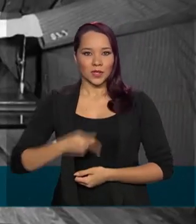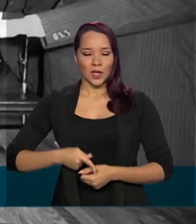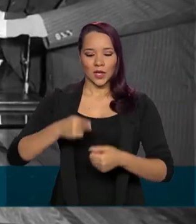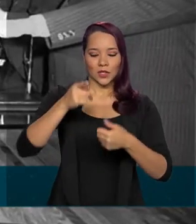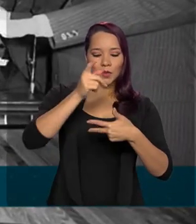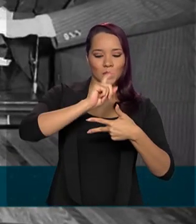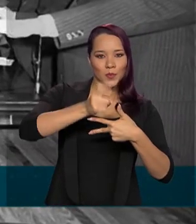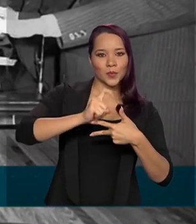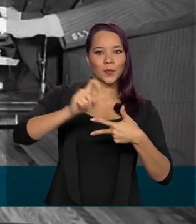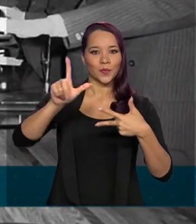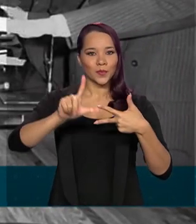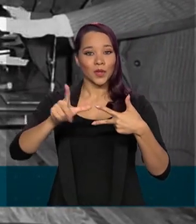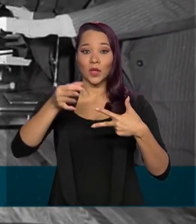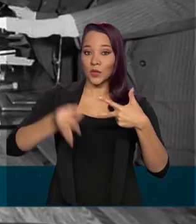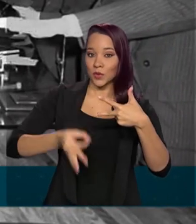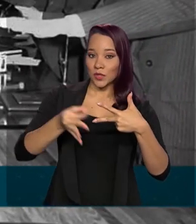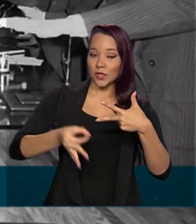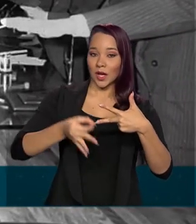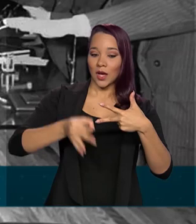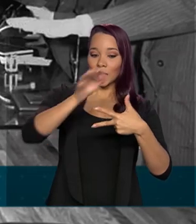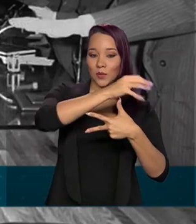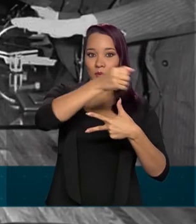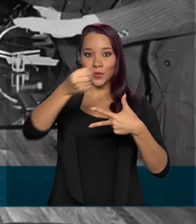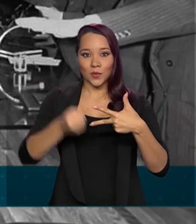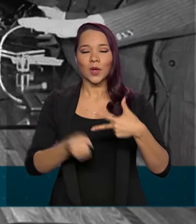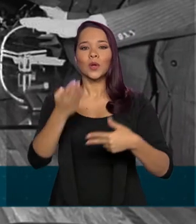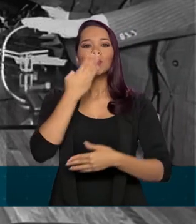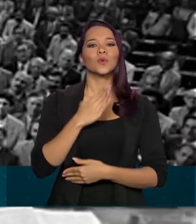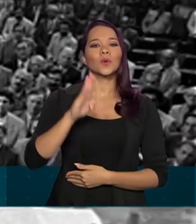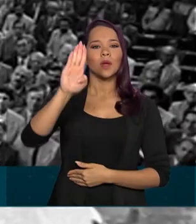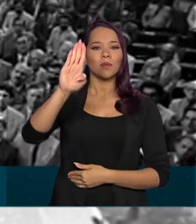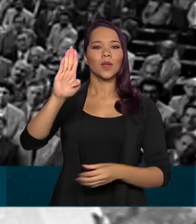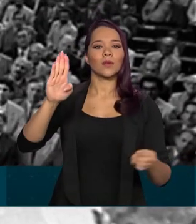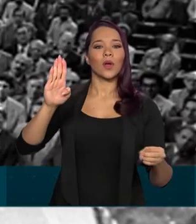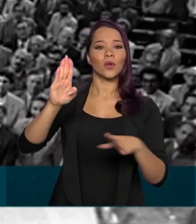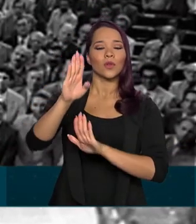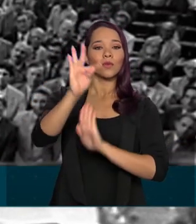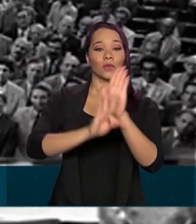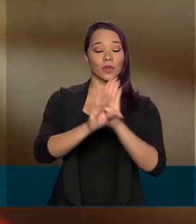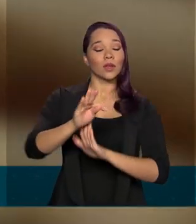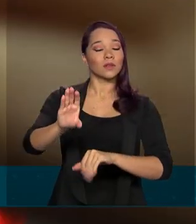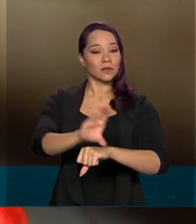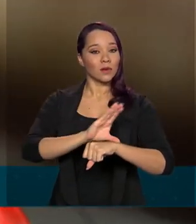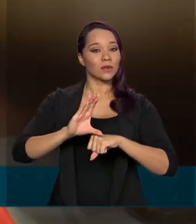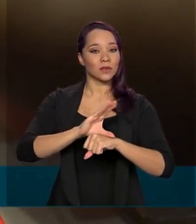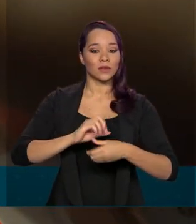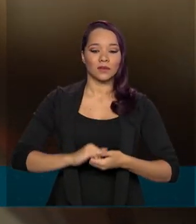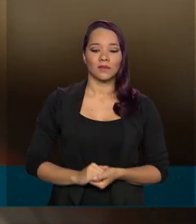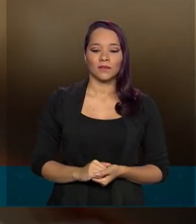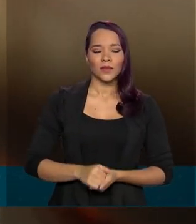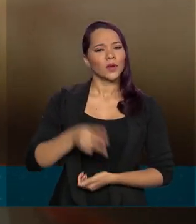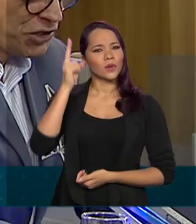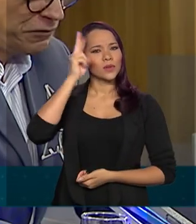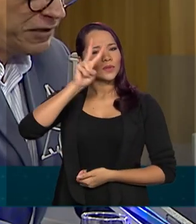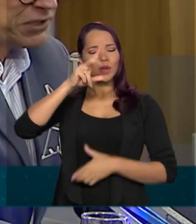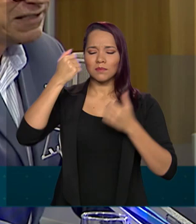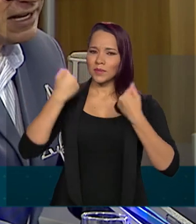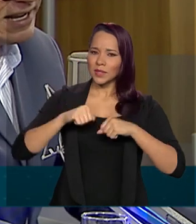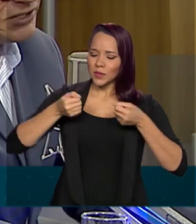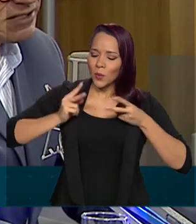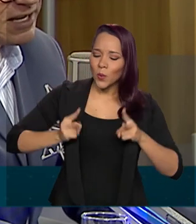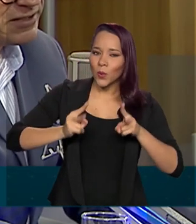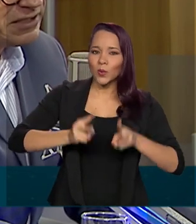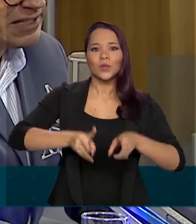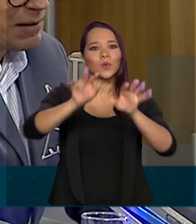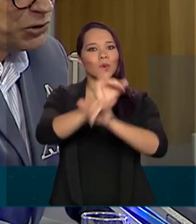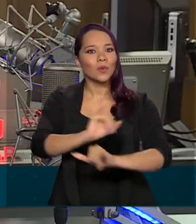executivo, legislativo e judiciário prestam juramento ao novo texto constitucional. História que precisa continuar a